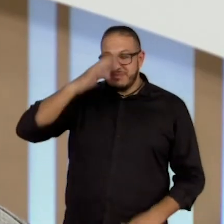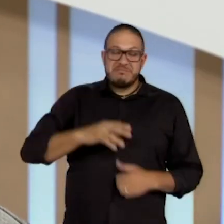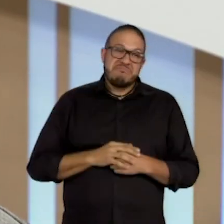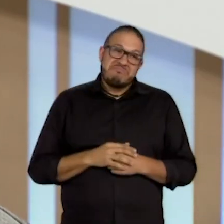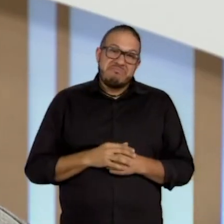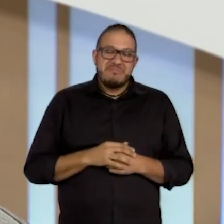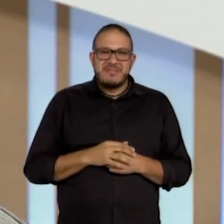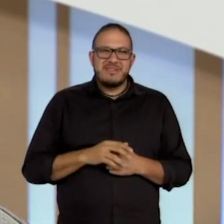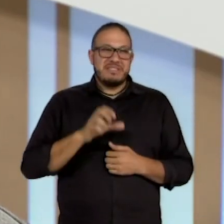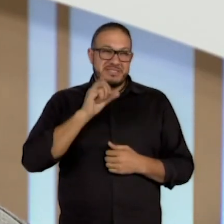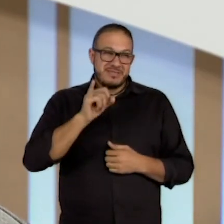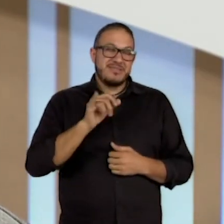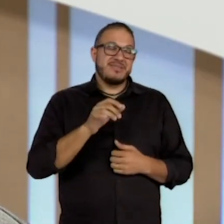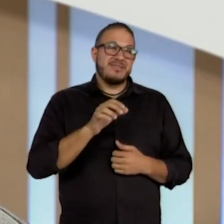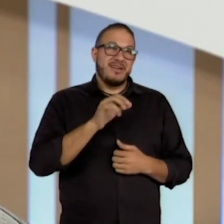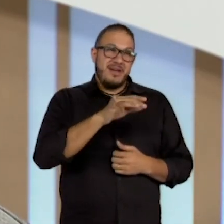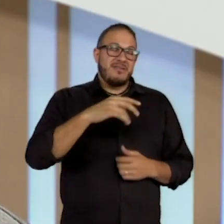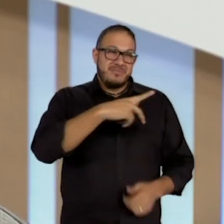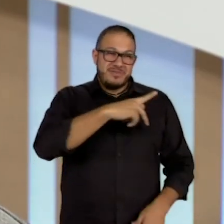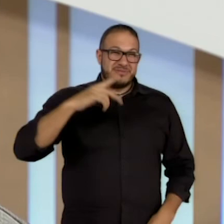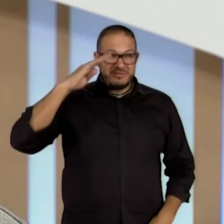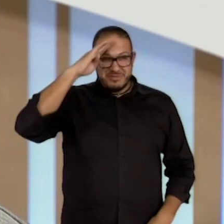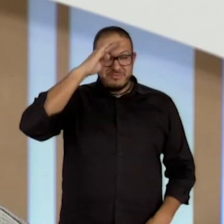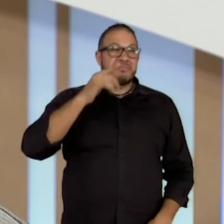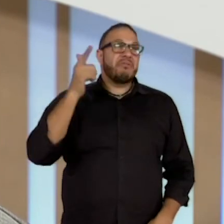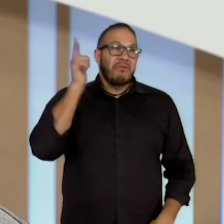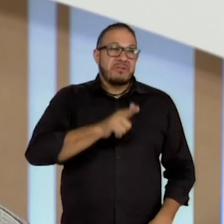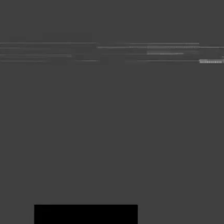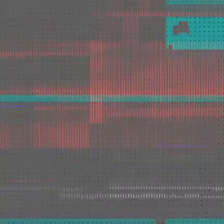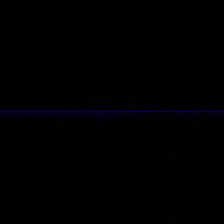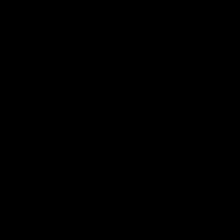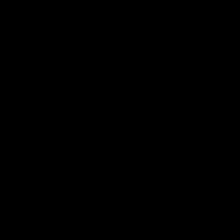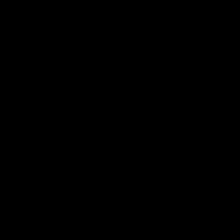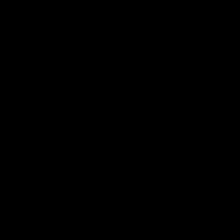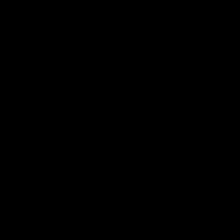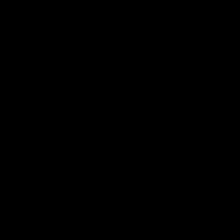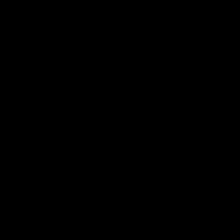poderia ganhar uma eleição, qualquer um pode.